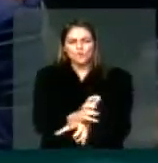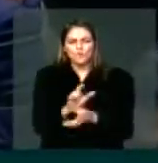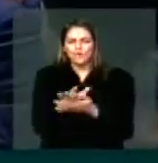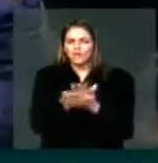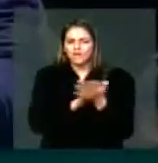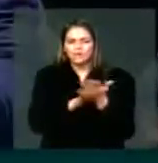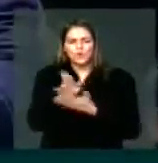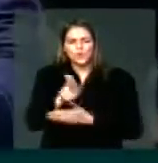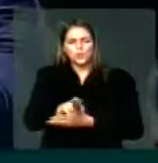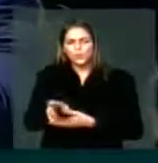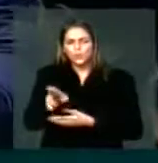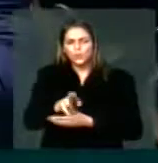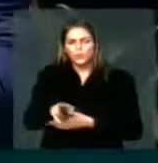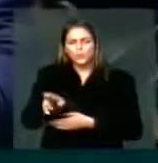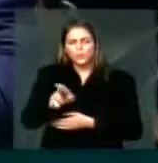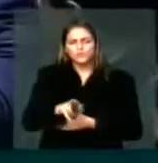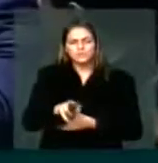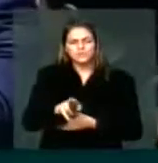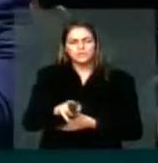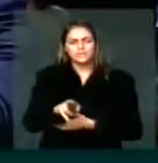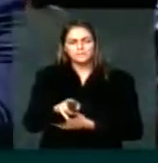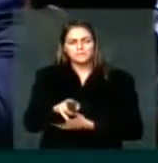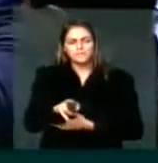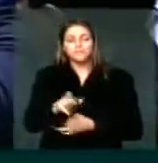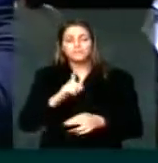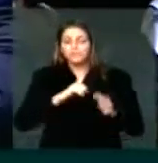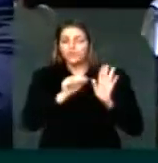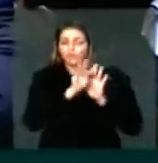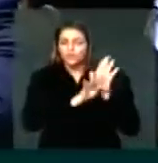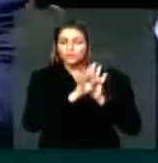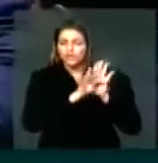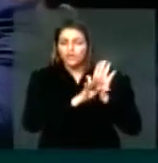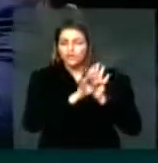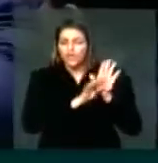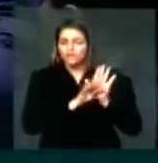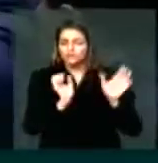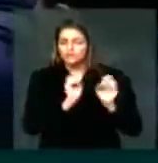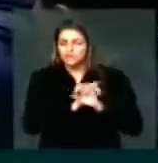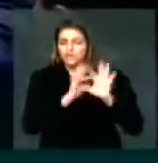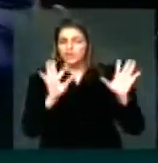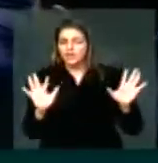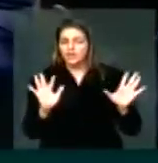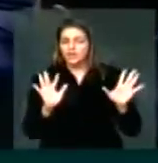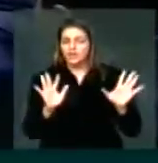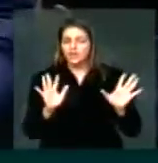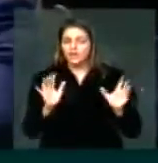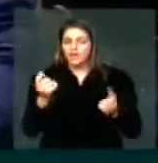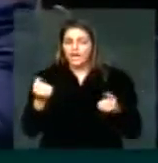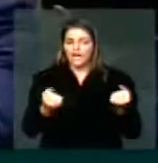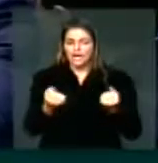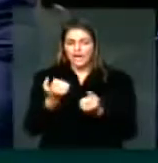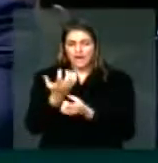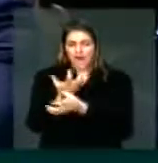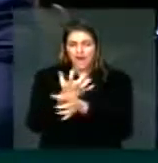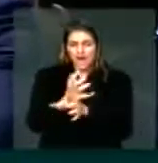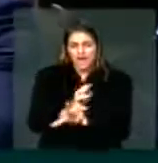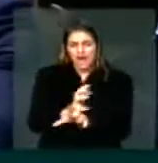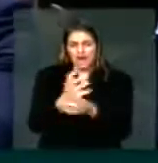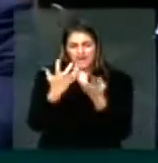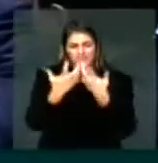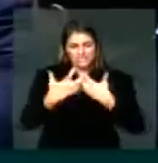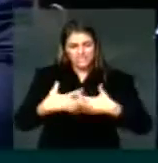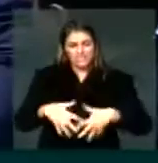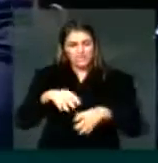a rodovia, o caminhão vazio, aliás o texto diz, eixo suspenso com caminhão vazio. Portanto, cobrar